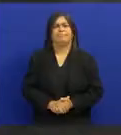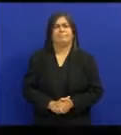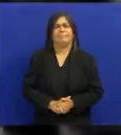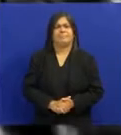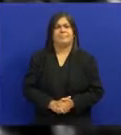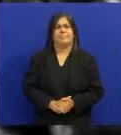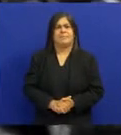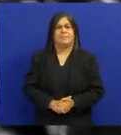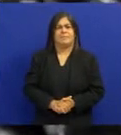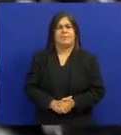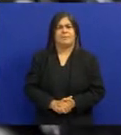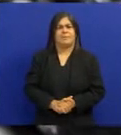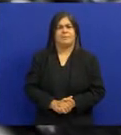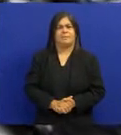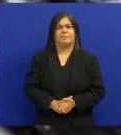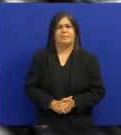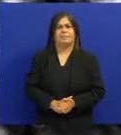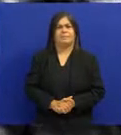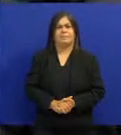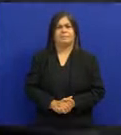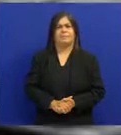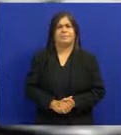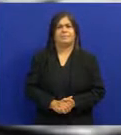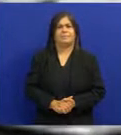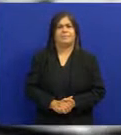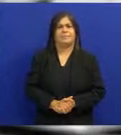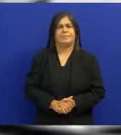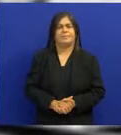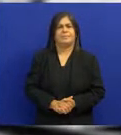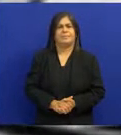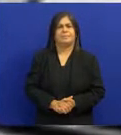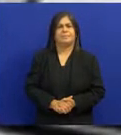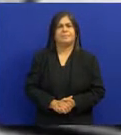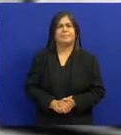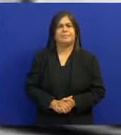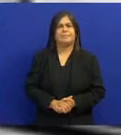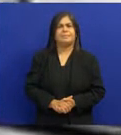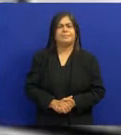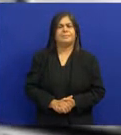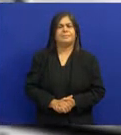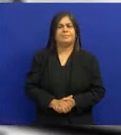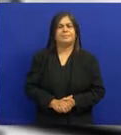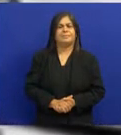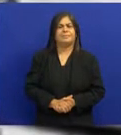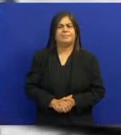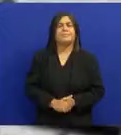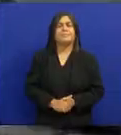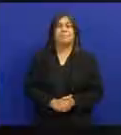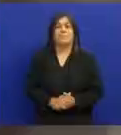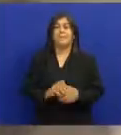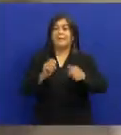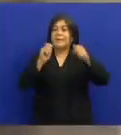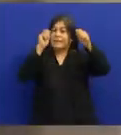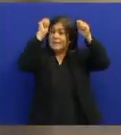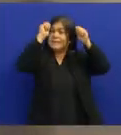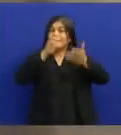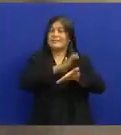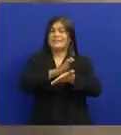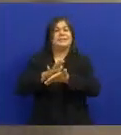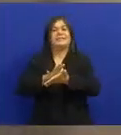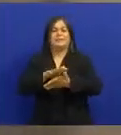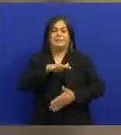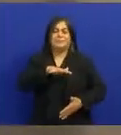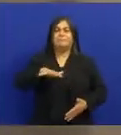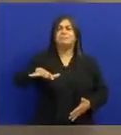O Jackson nasceu em uma